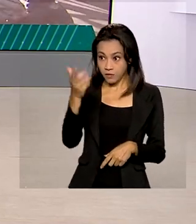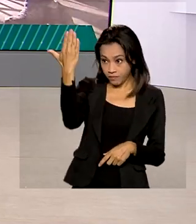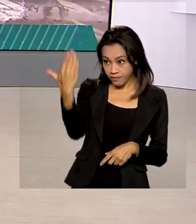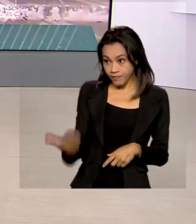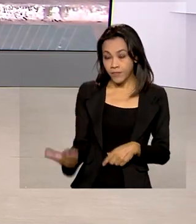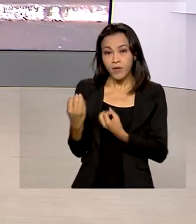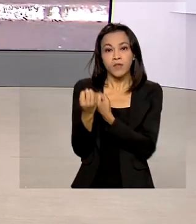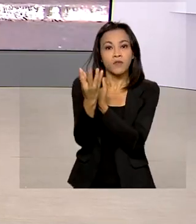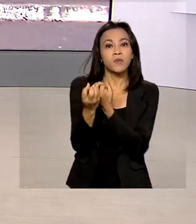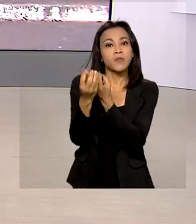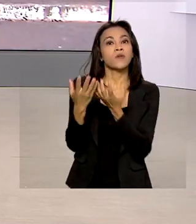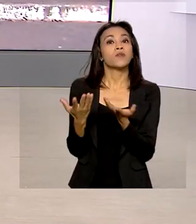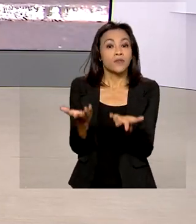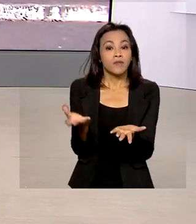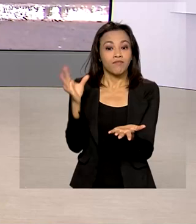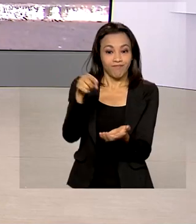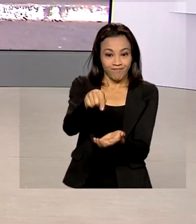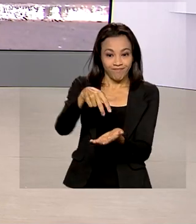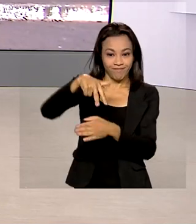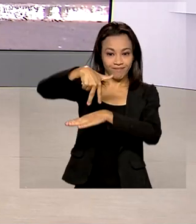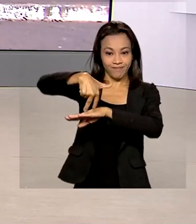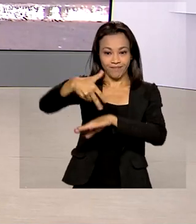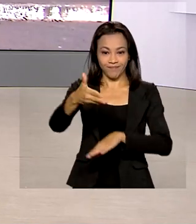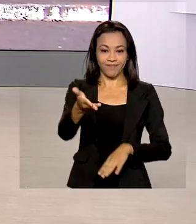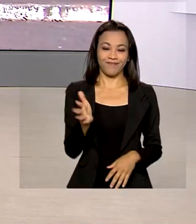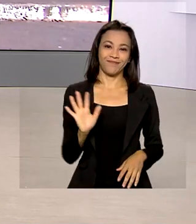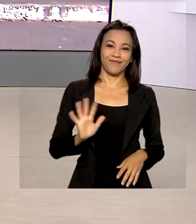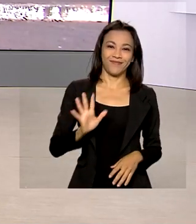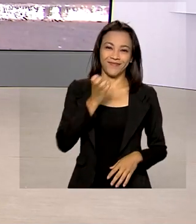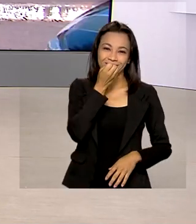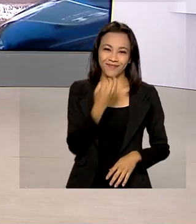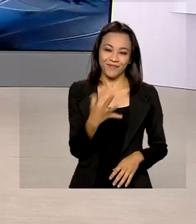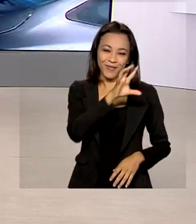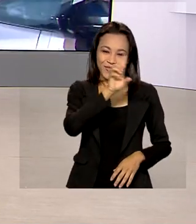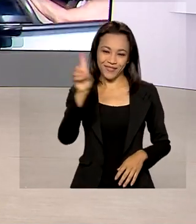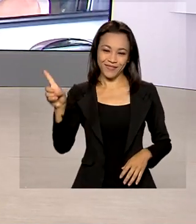Queiroz traz as informações ao vivo pra gente. Oi, Glauco, bom dia pra você.